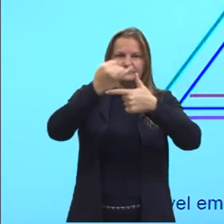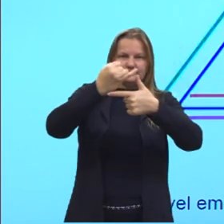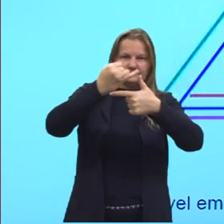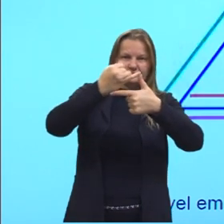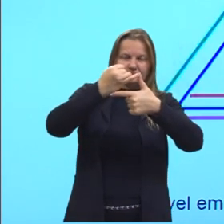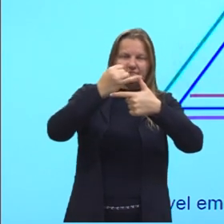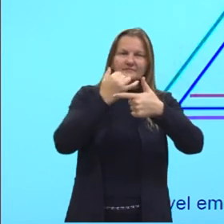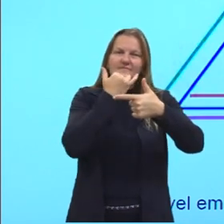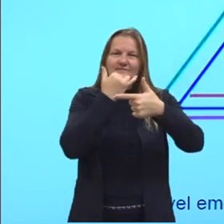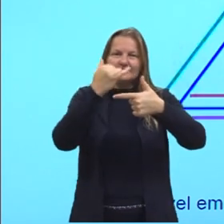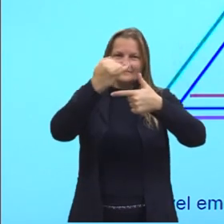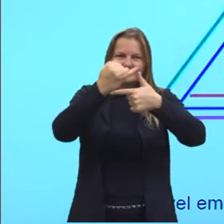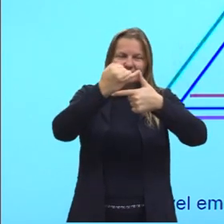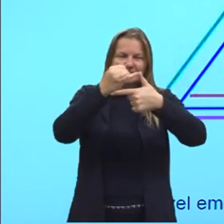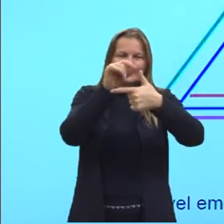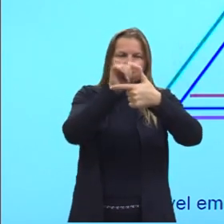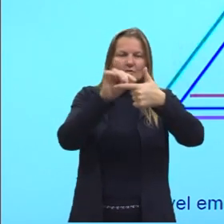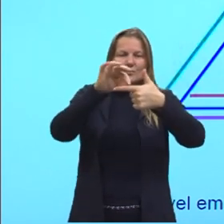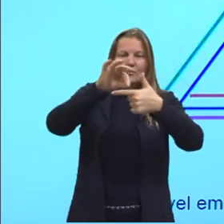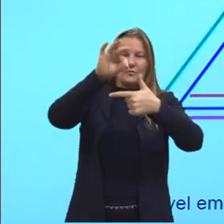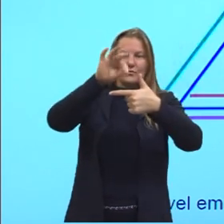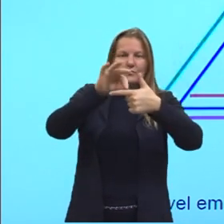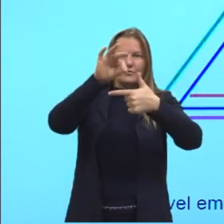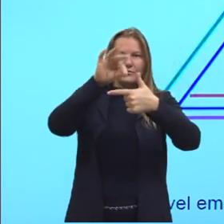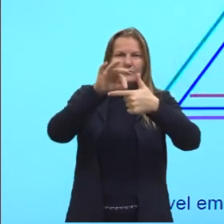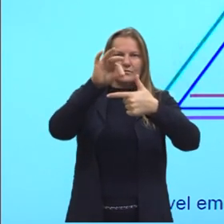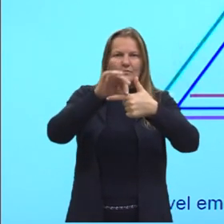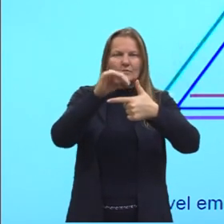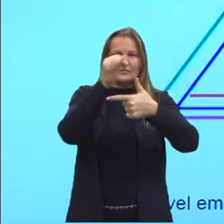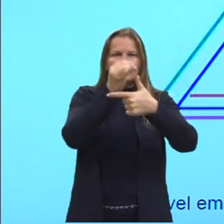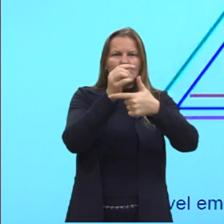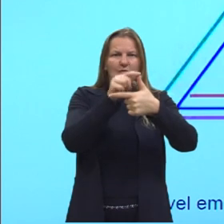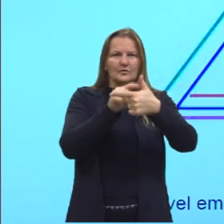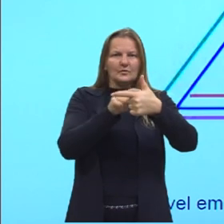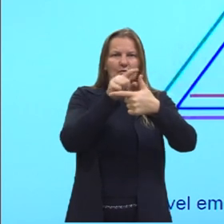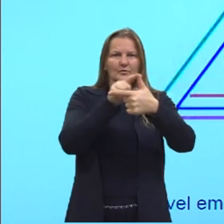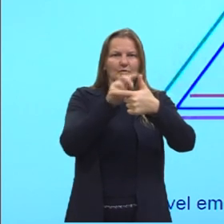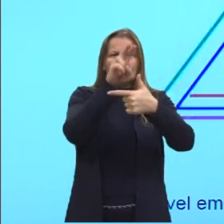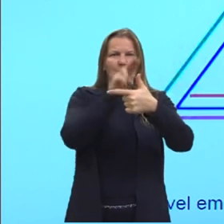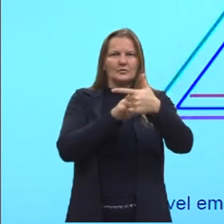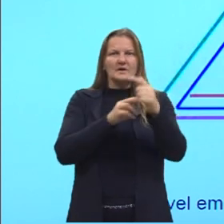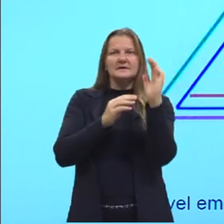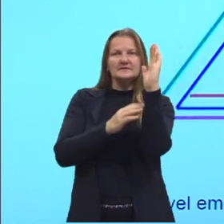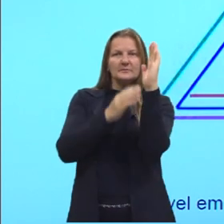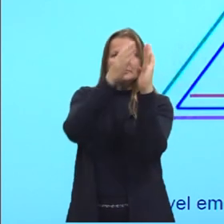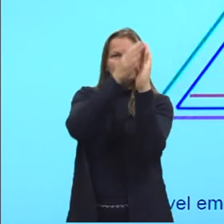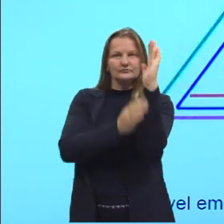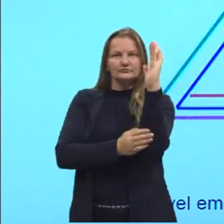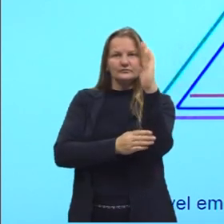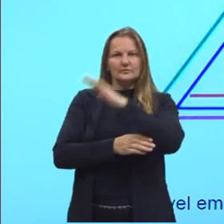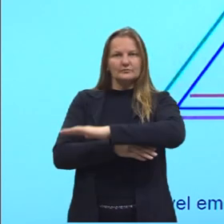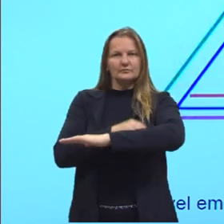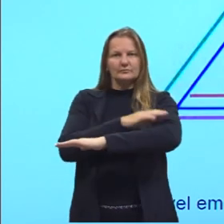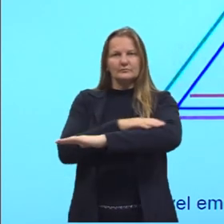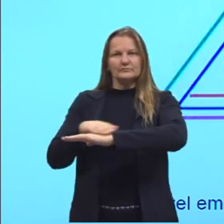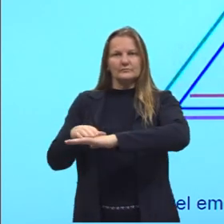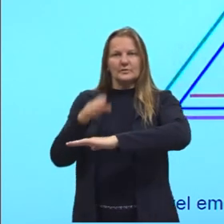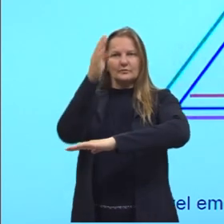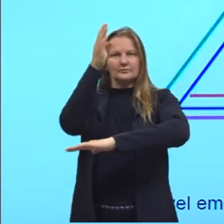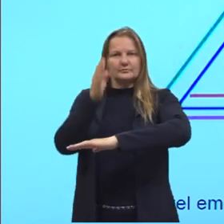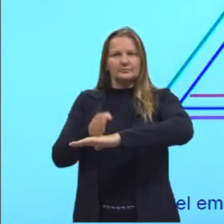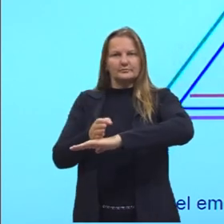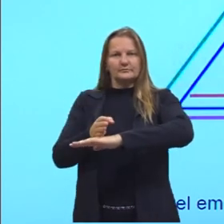então a altura em relação àquele vértice de 90 graus e perpendicular à